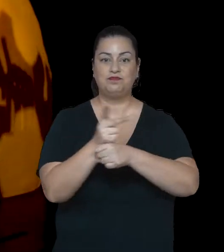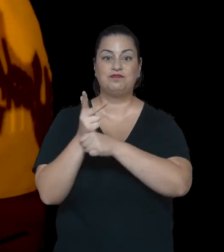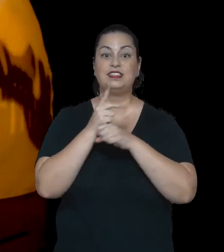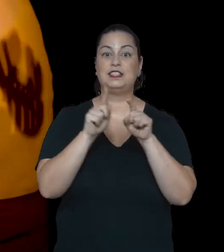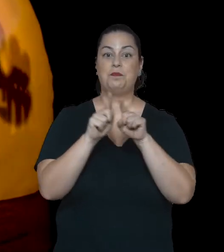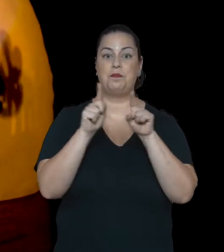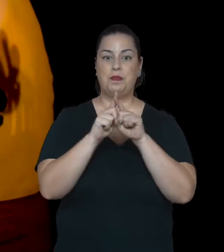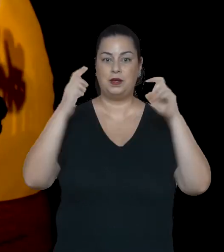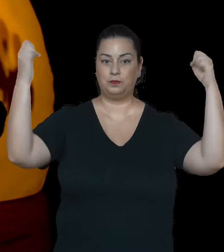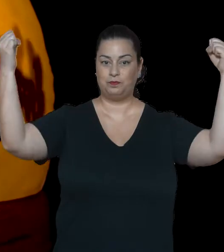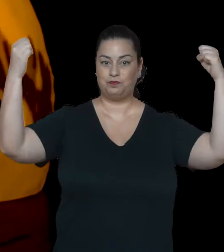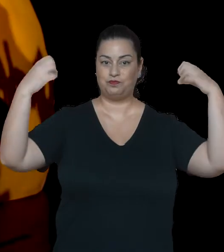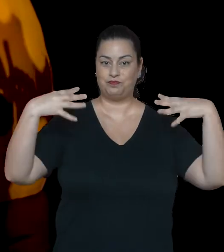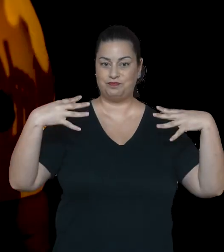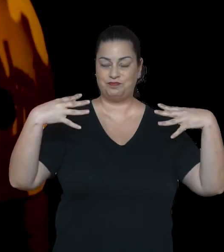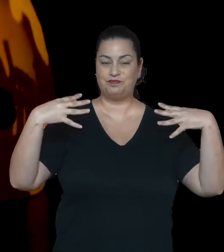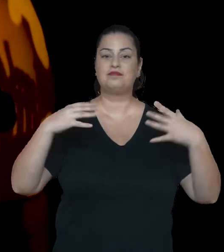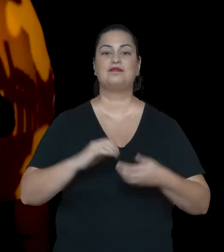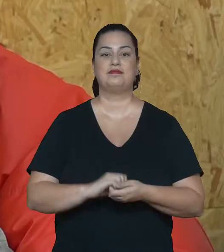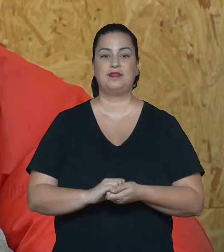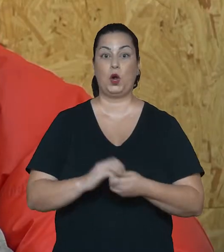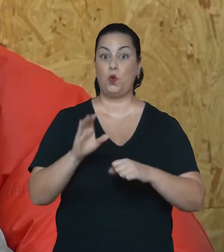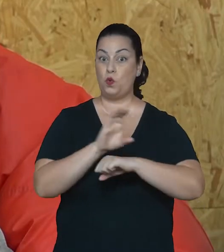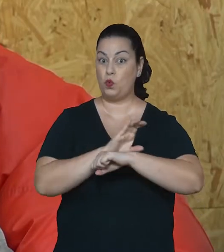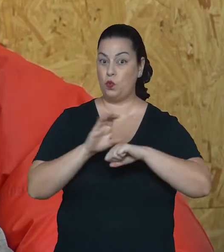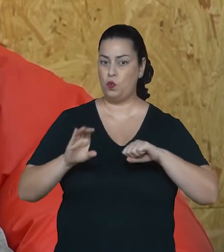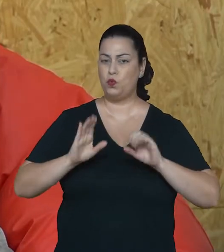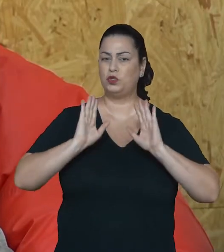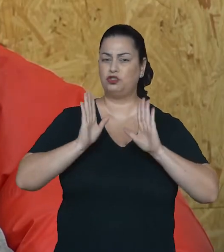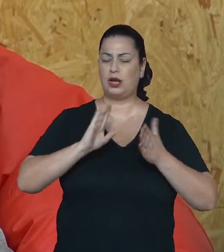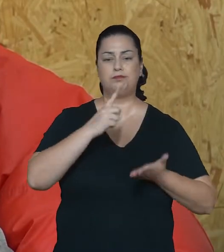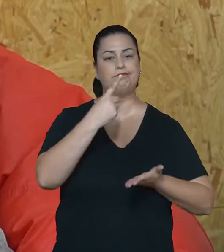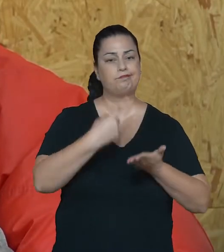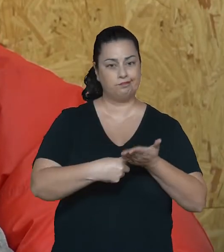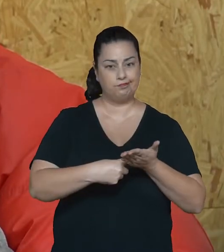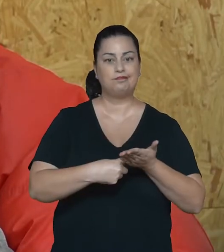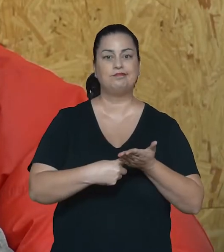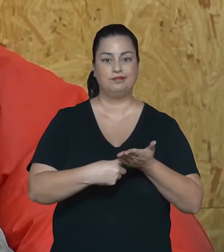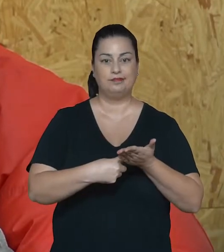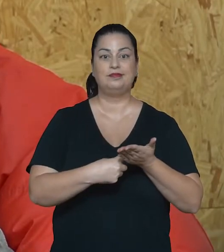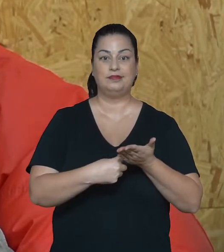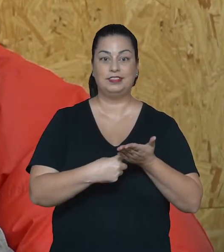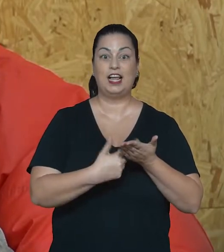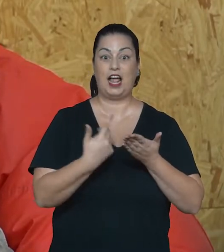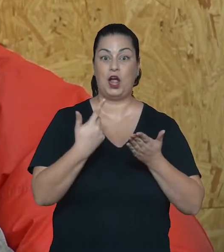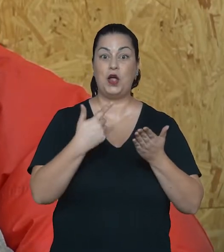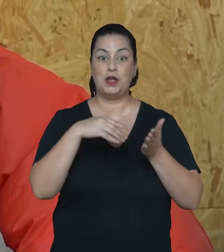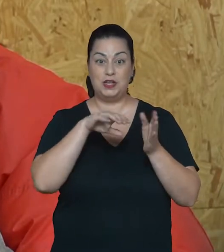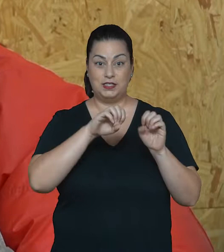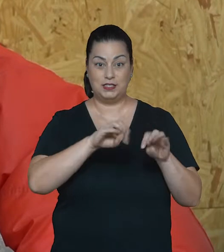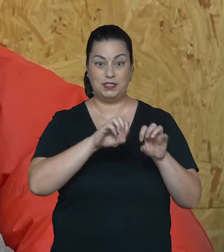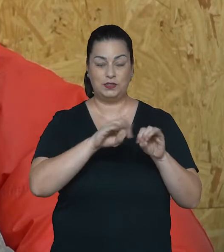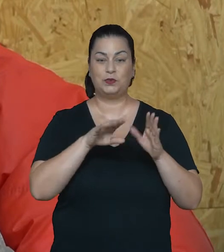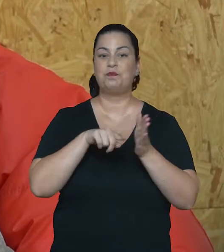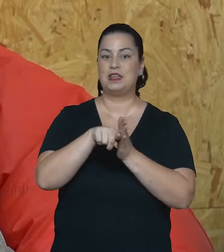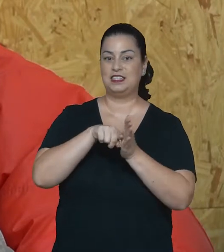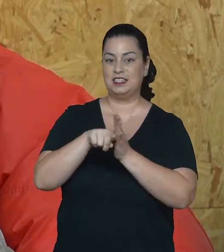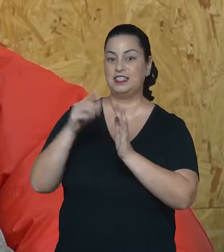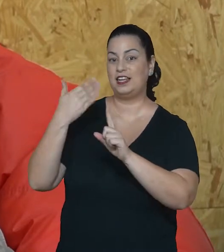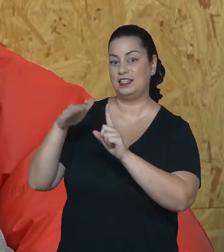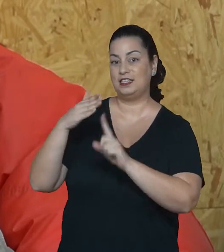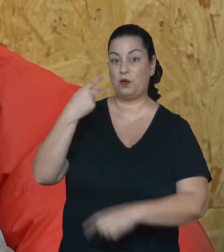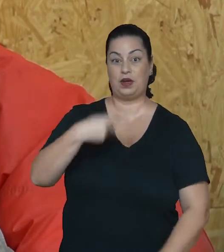cenografia e iluminação. O curso é reconhecido pela atuação no ensino